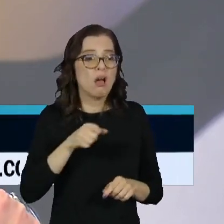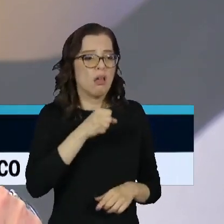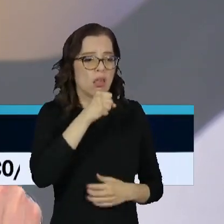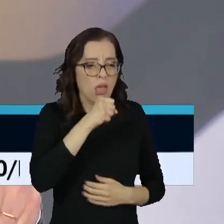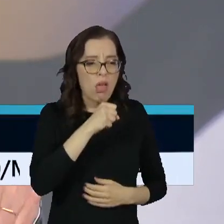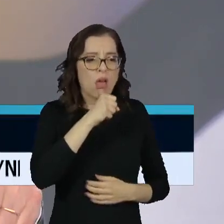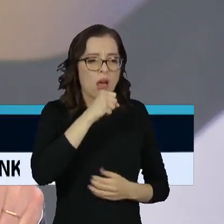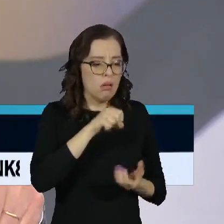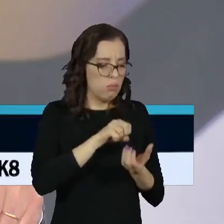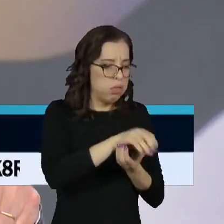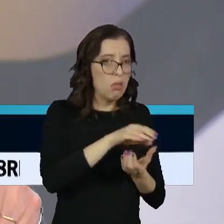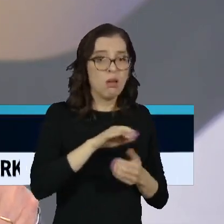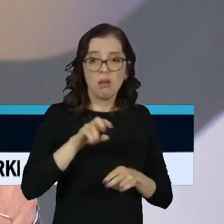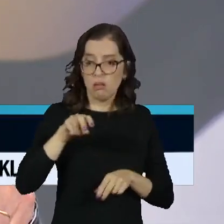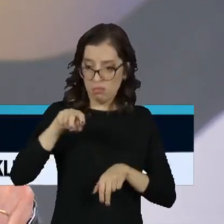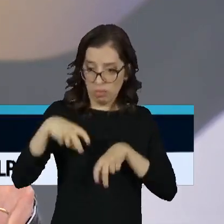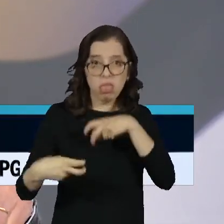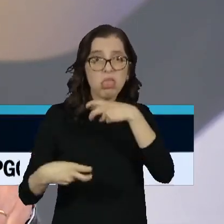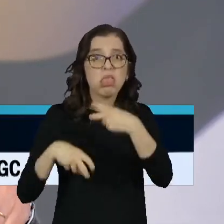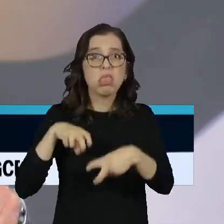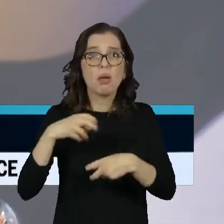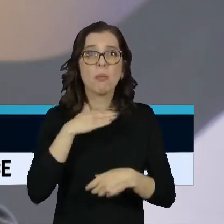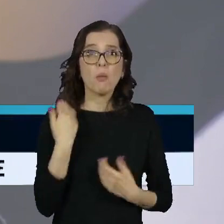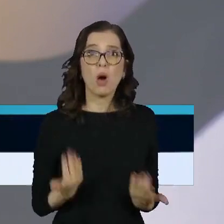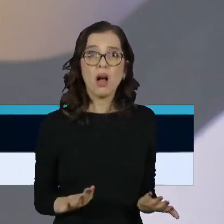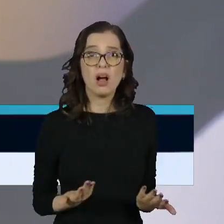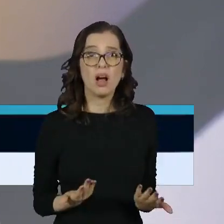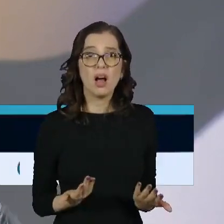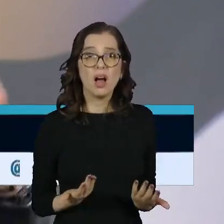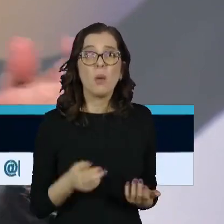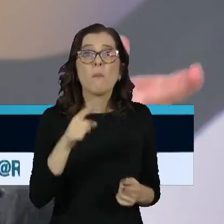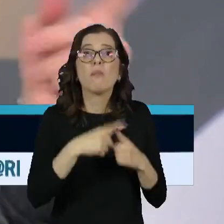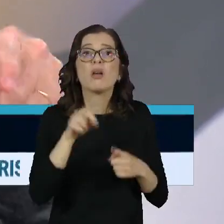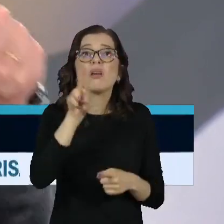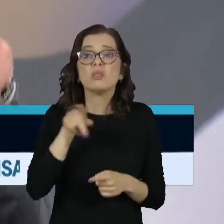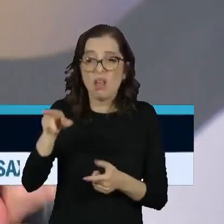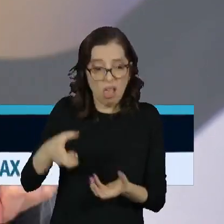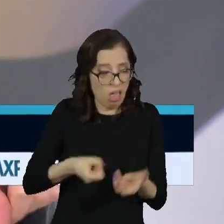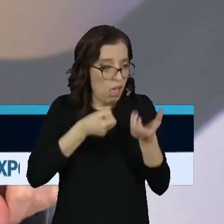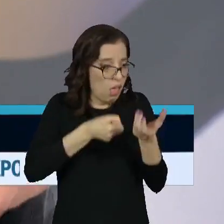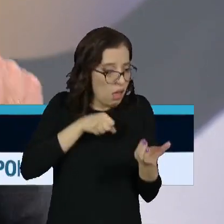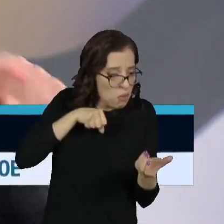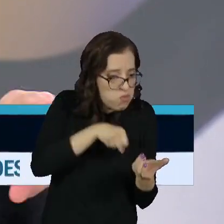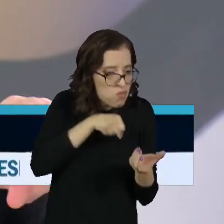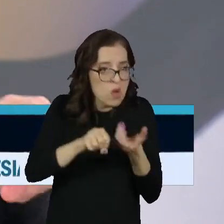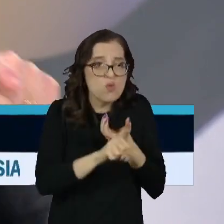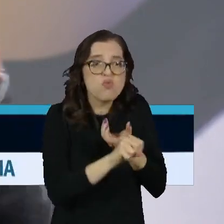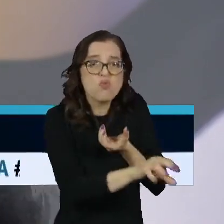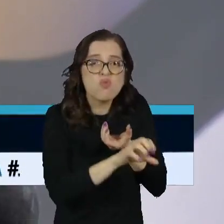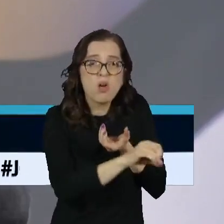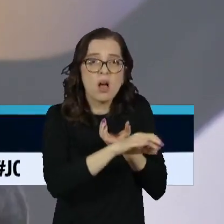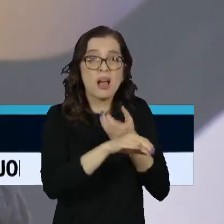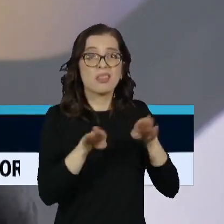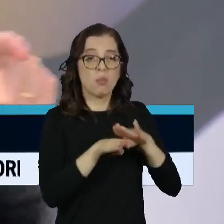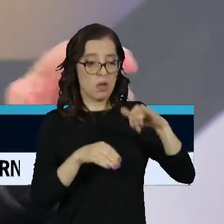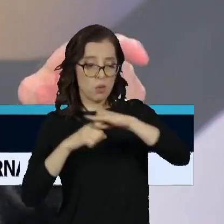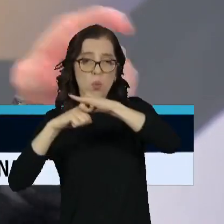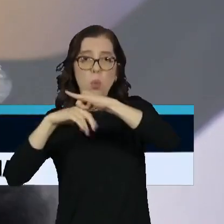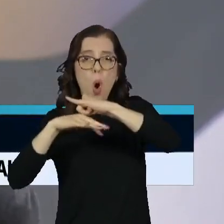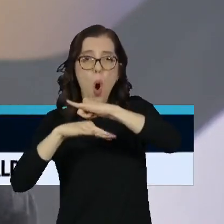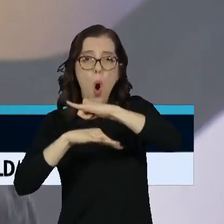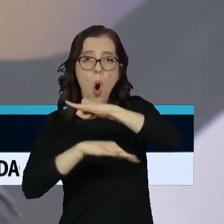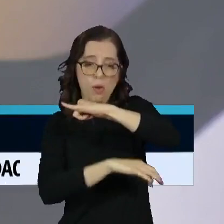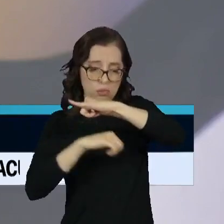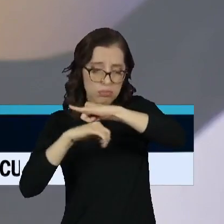agrotóxico, em particular, quando utiliza a pulverização aérea, que está proibida nesses casos, mas continua